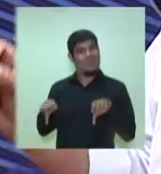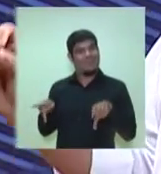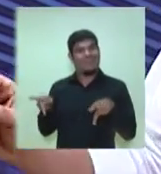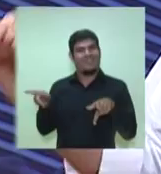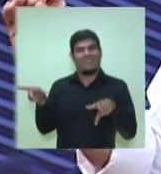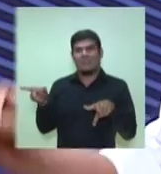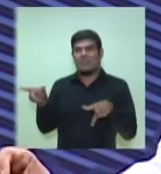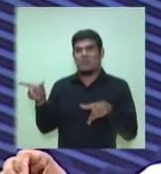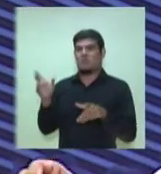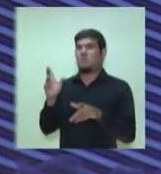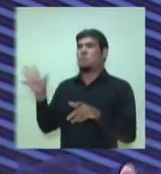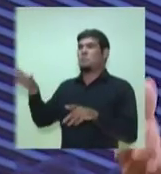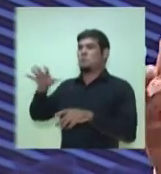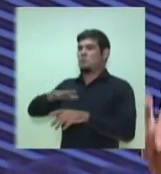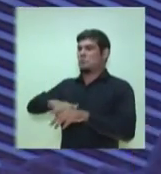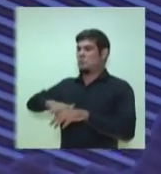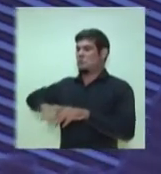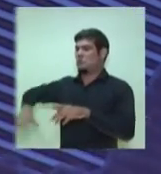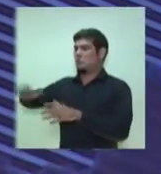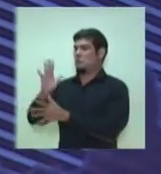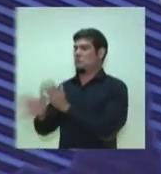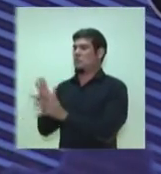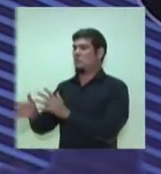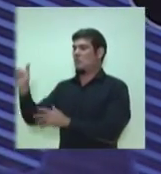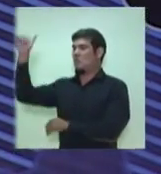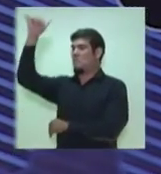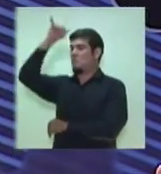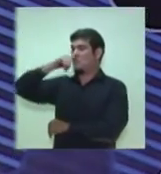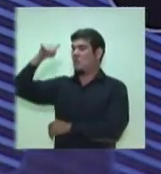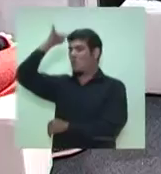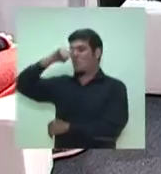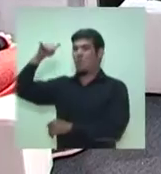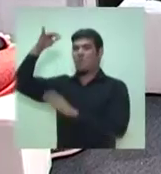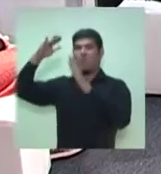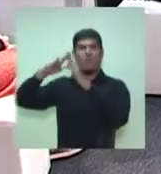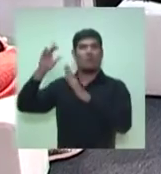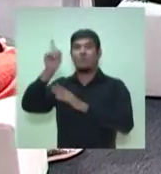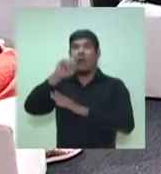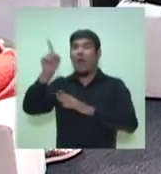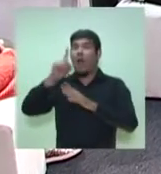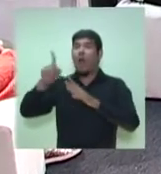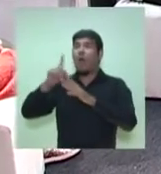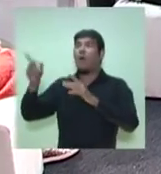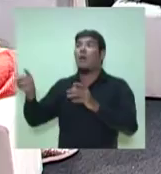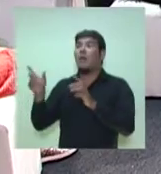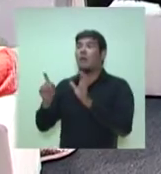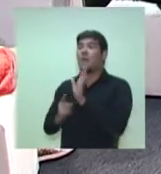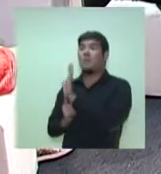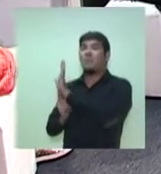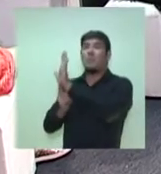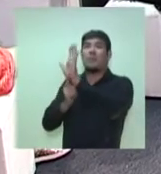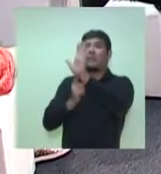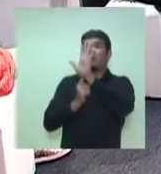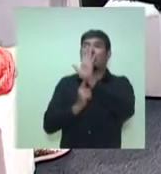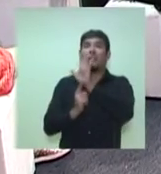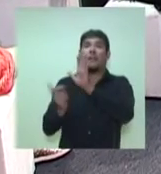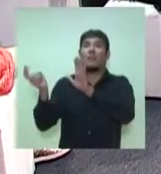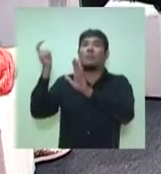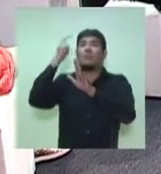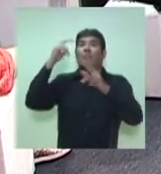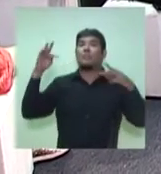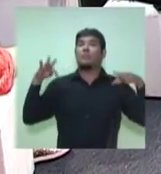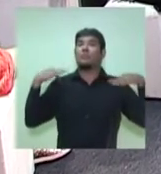transformar um centro no museu. Eu entendo que a única chance de revitalizar o centro é dar vida cultural, turística, mas